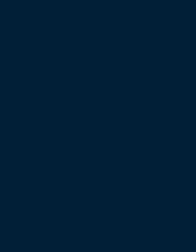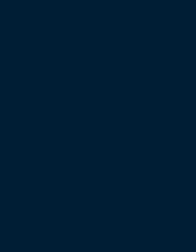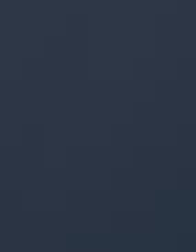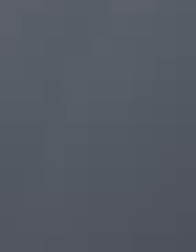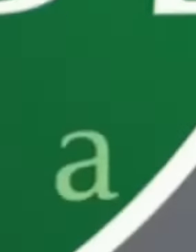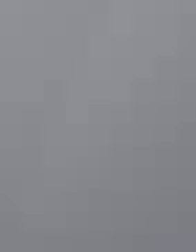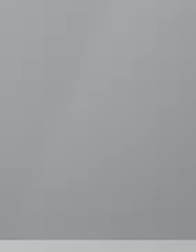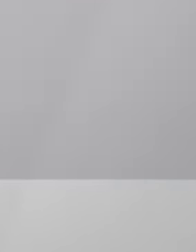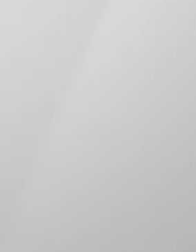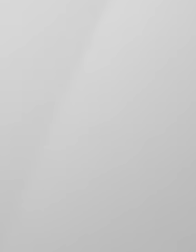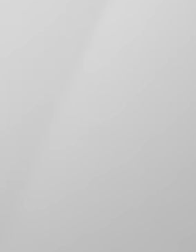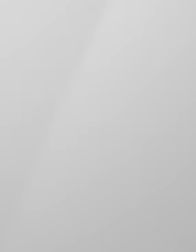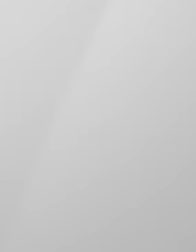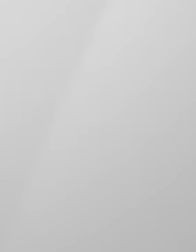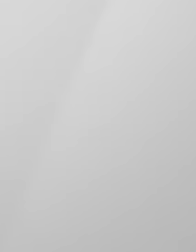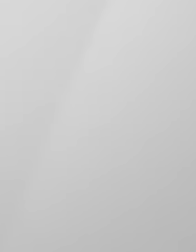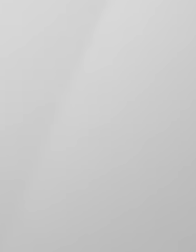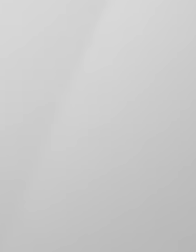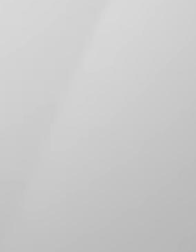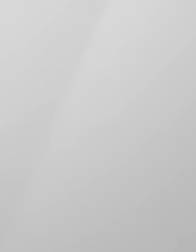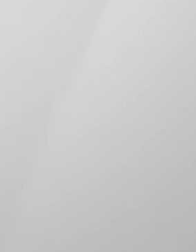O que é